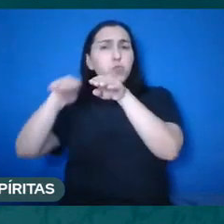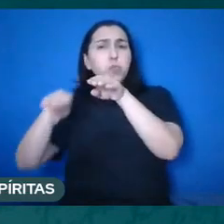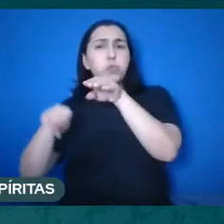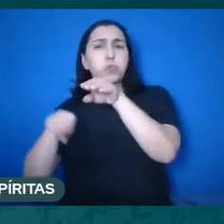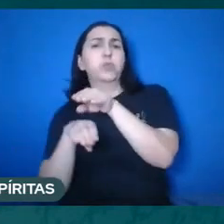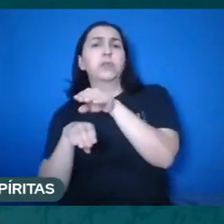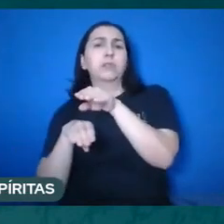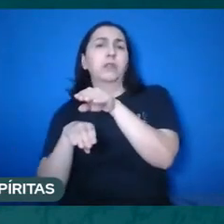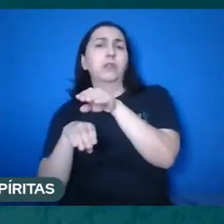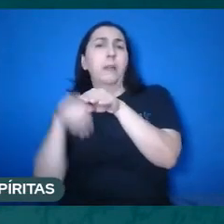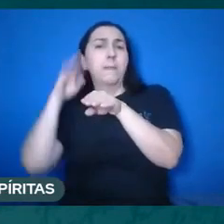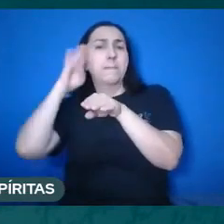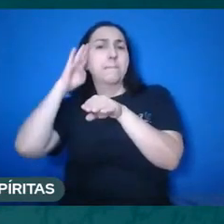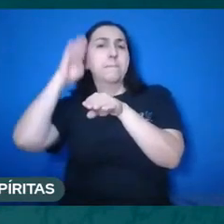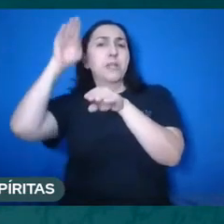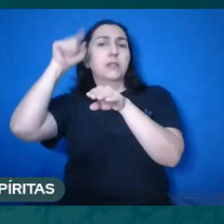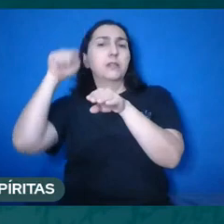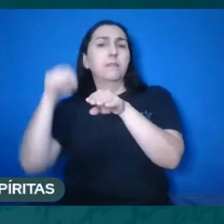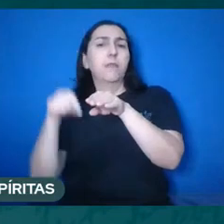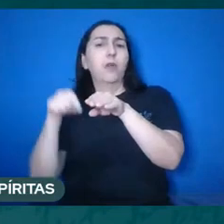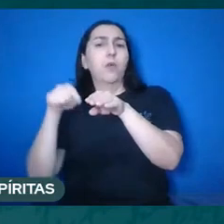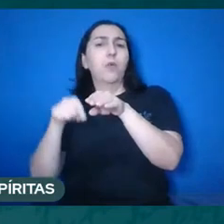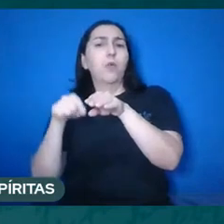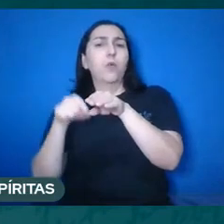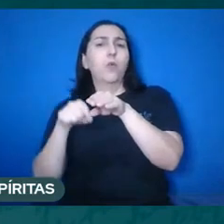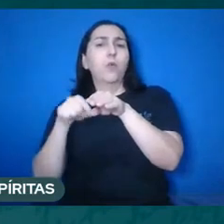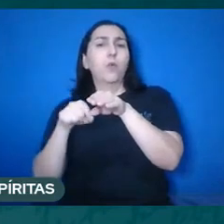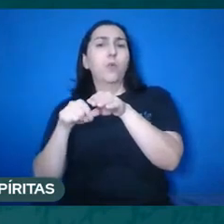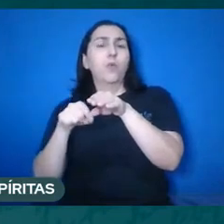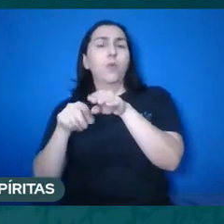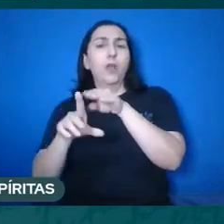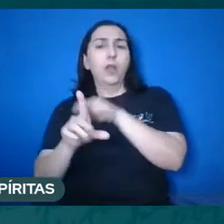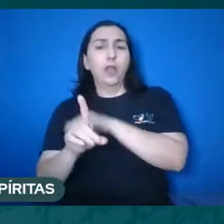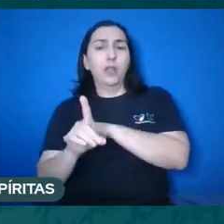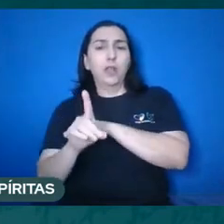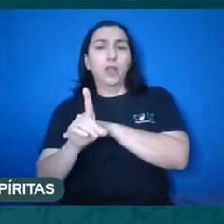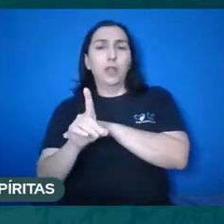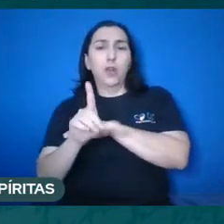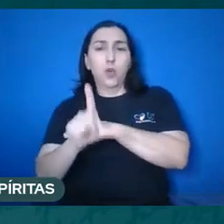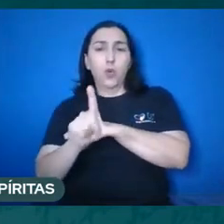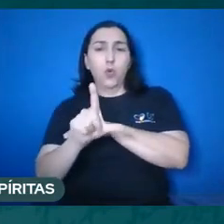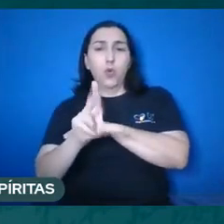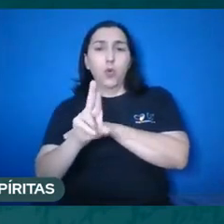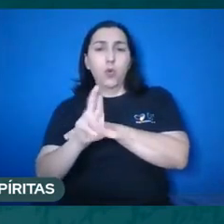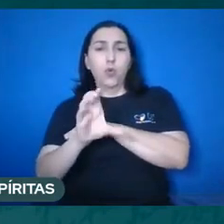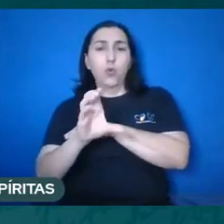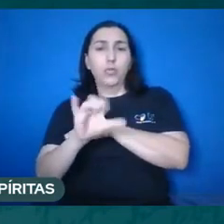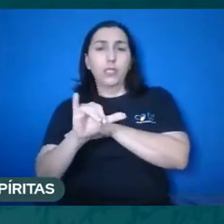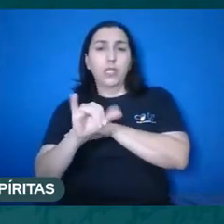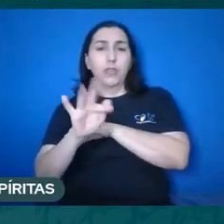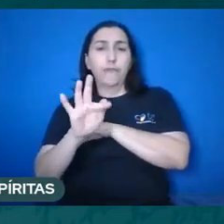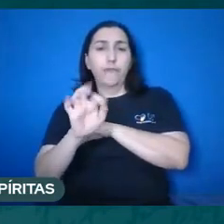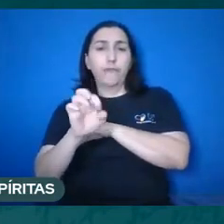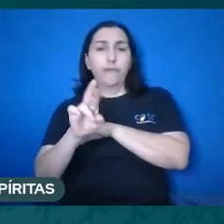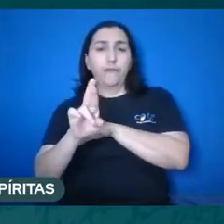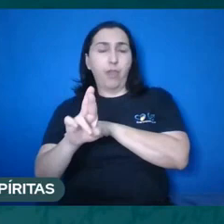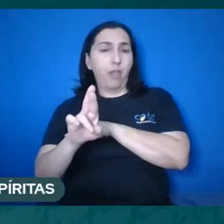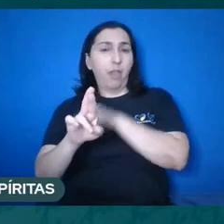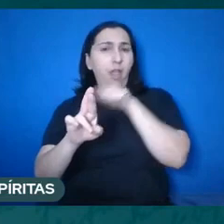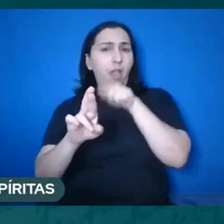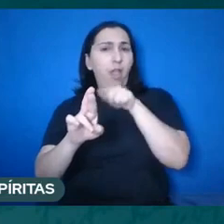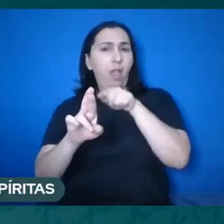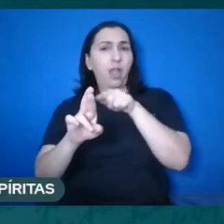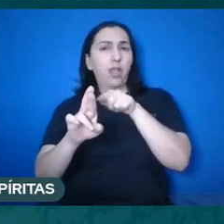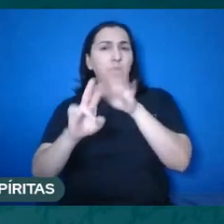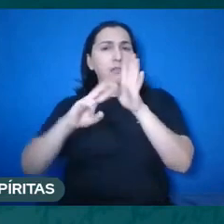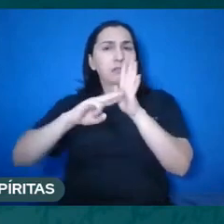o ser que seria justamente o nome da luz, Lúcifer, que seria a luz, mas que seria aquele